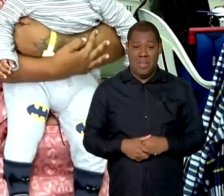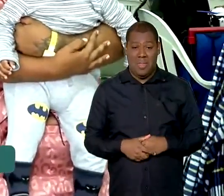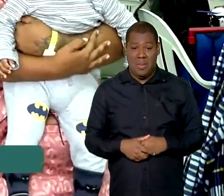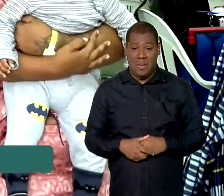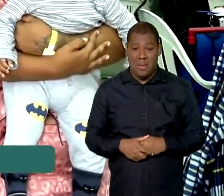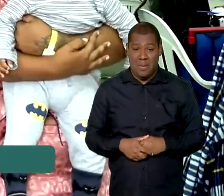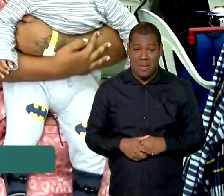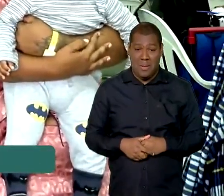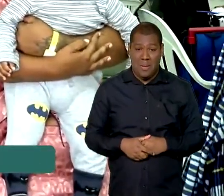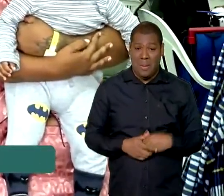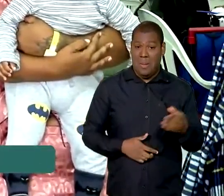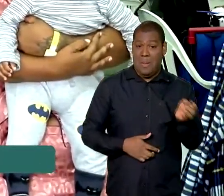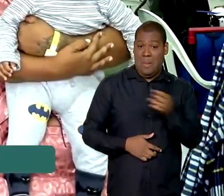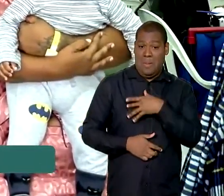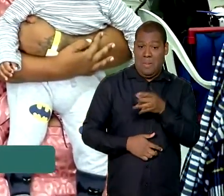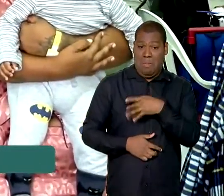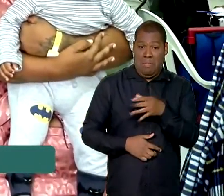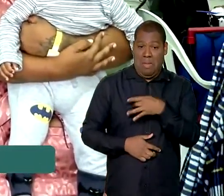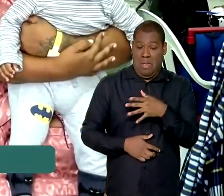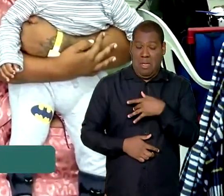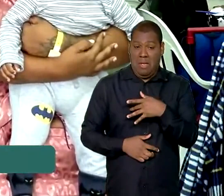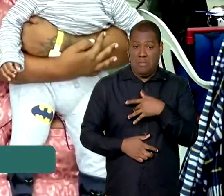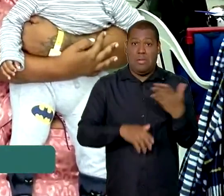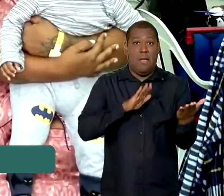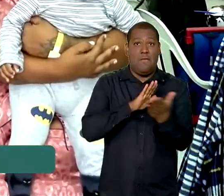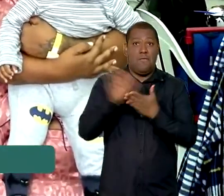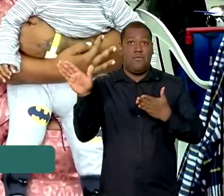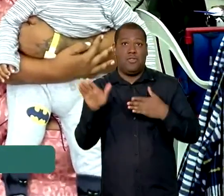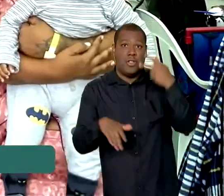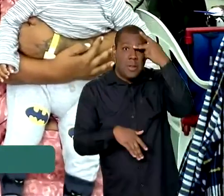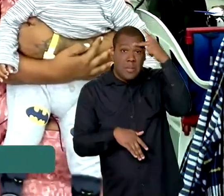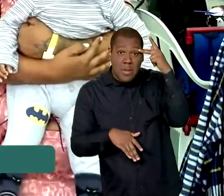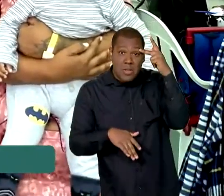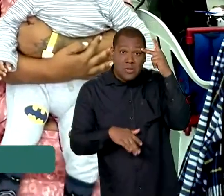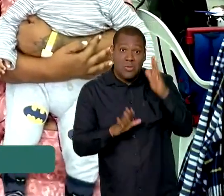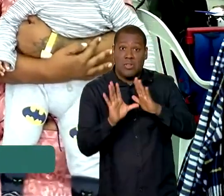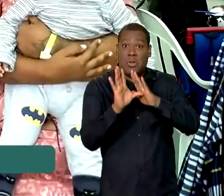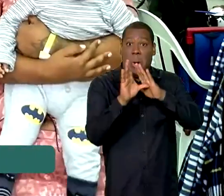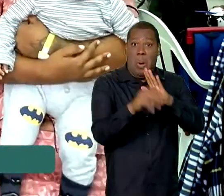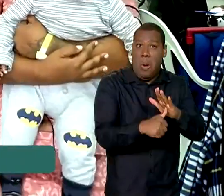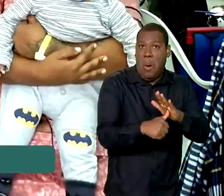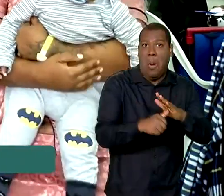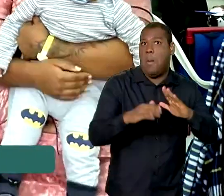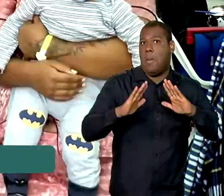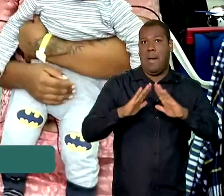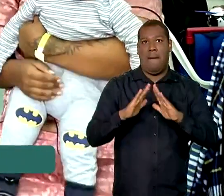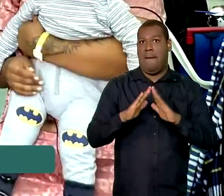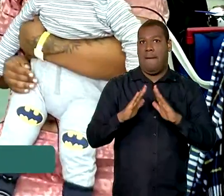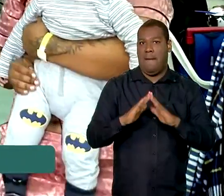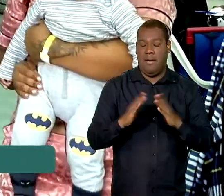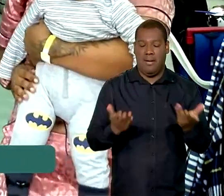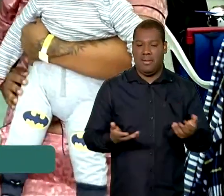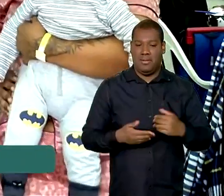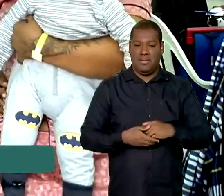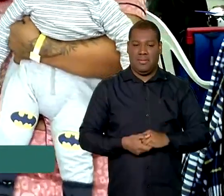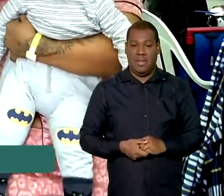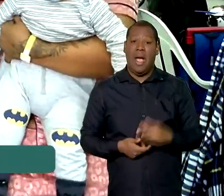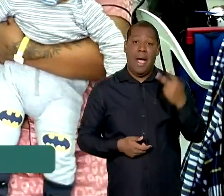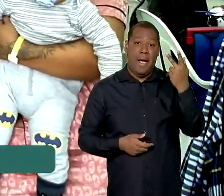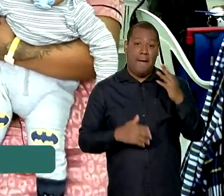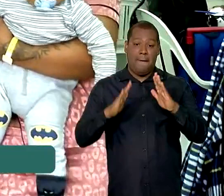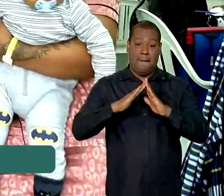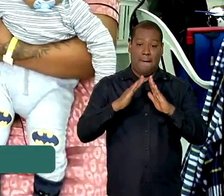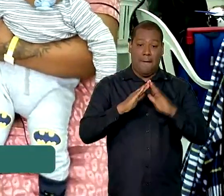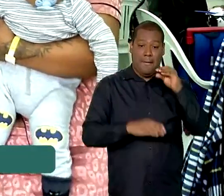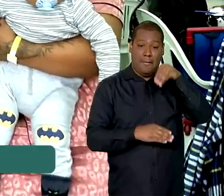casas serem saqueadas, com medo de que levem o pouco que a gente já tem. Quiseram ficar em